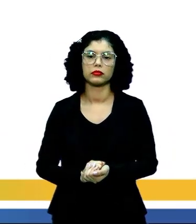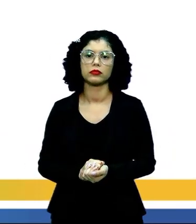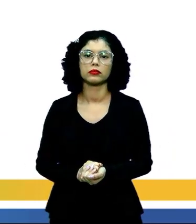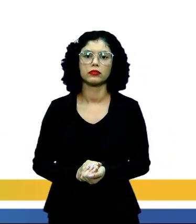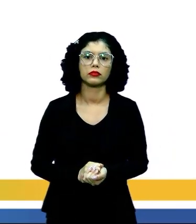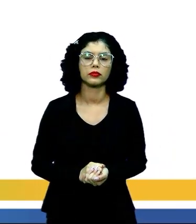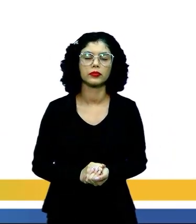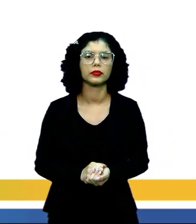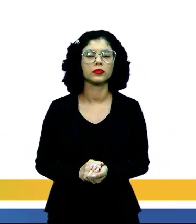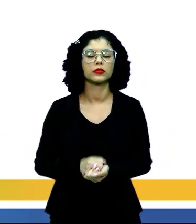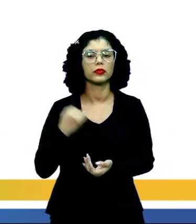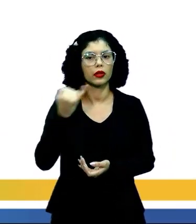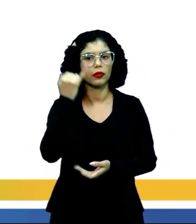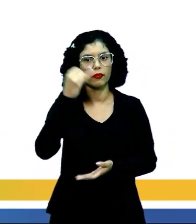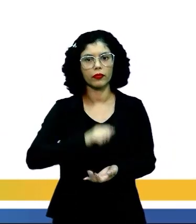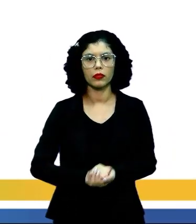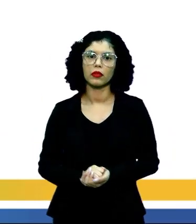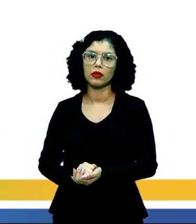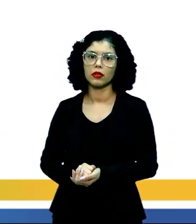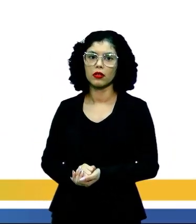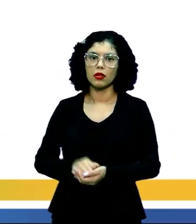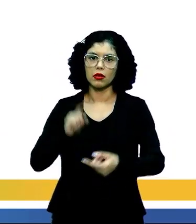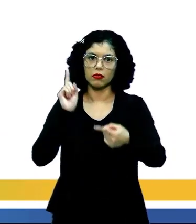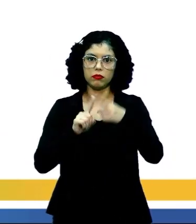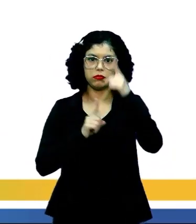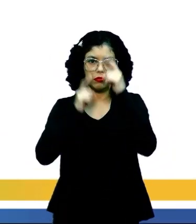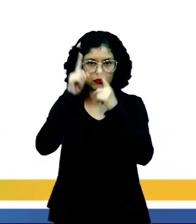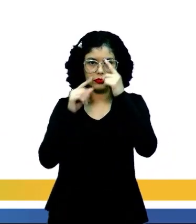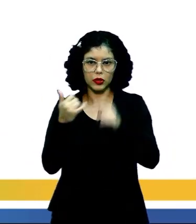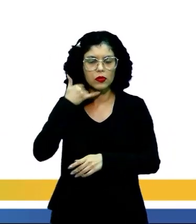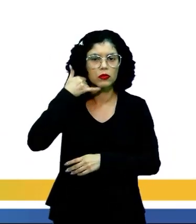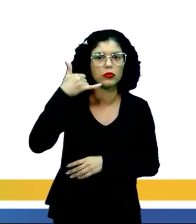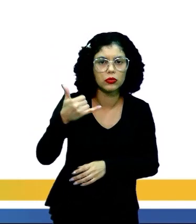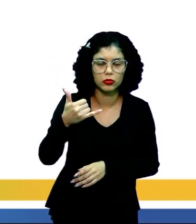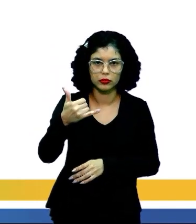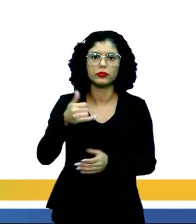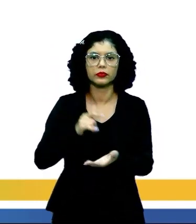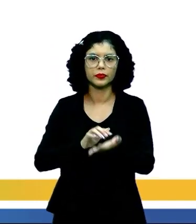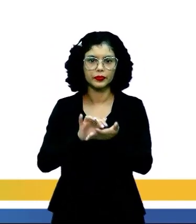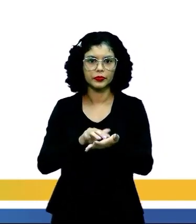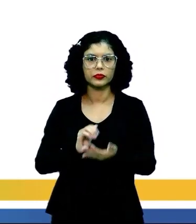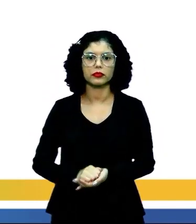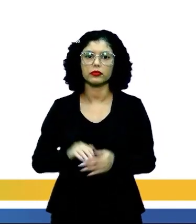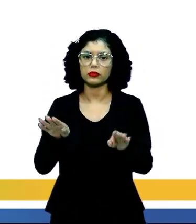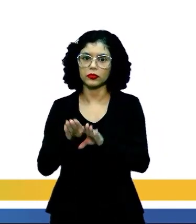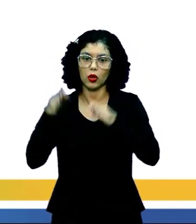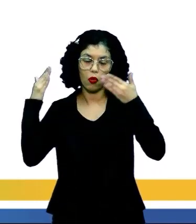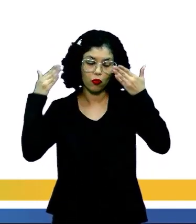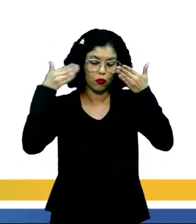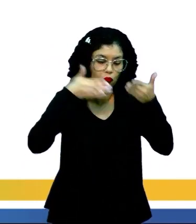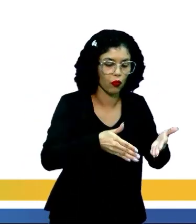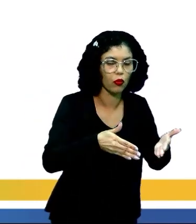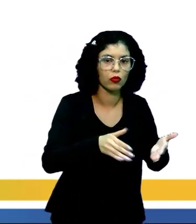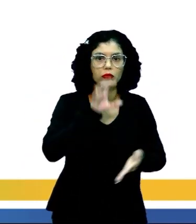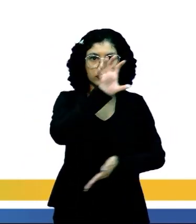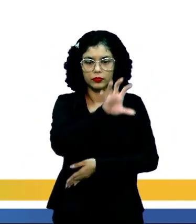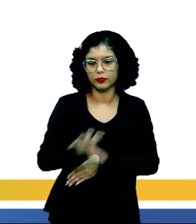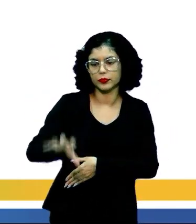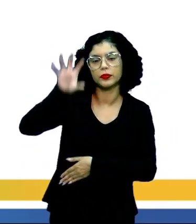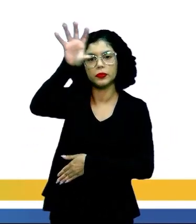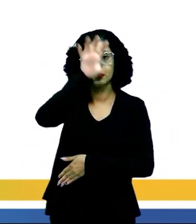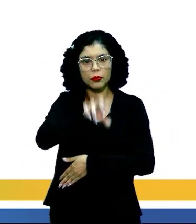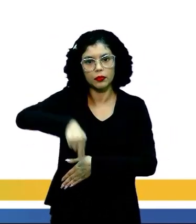ou melhor, os três elementos mais importantes. Eu tenho uma preocupação em uma denúncia social e eu tenho um foco na região